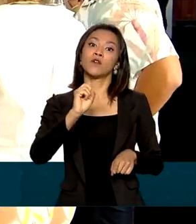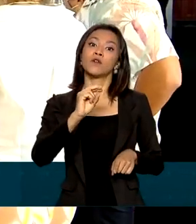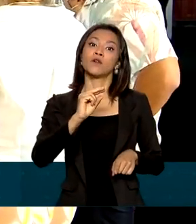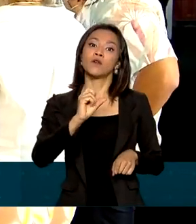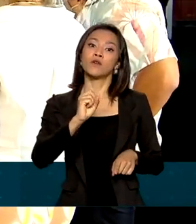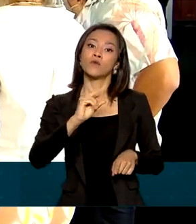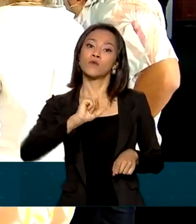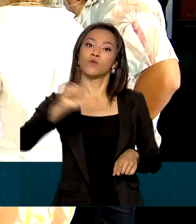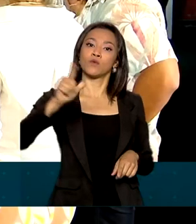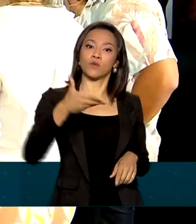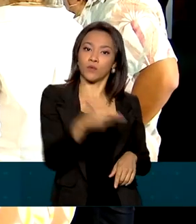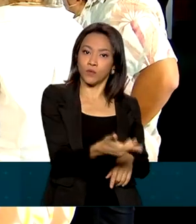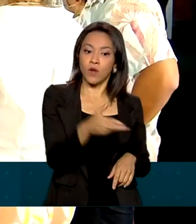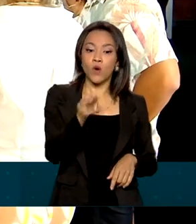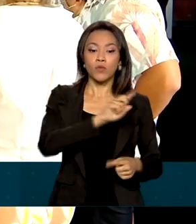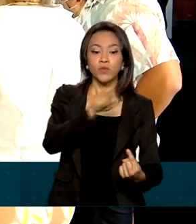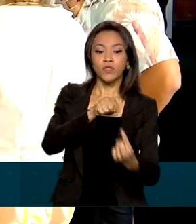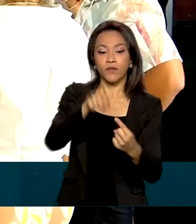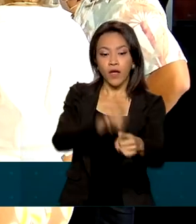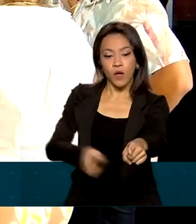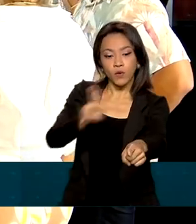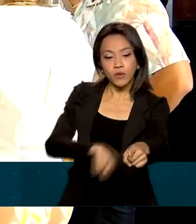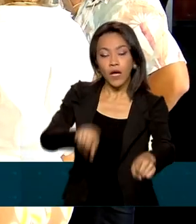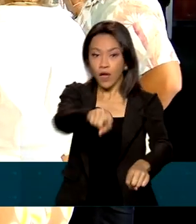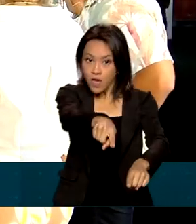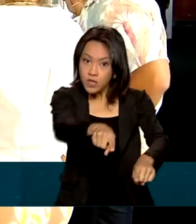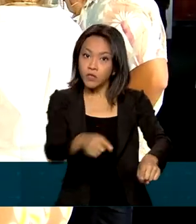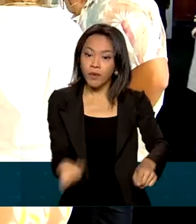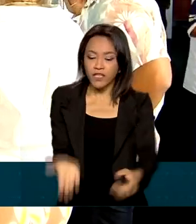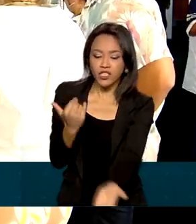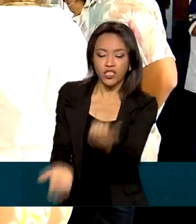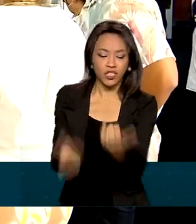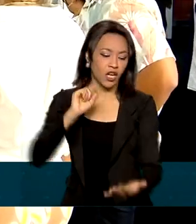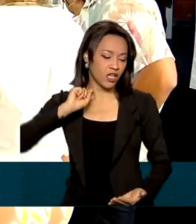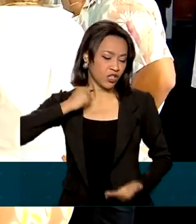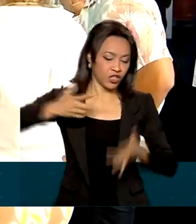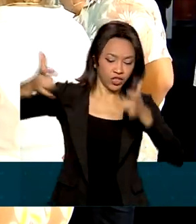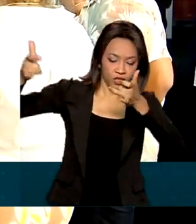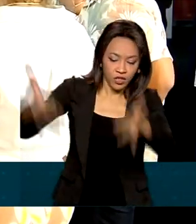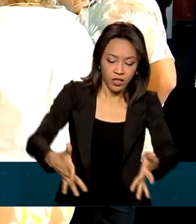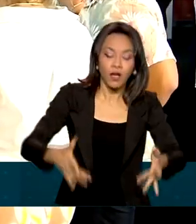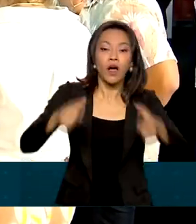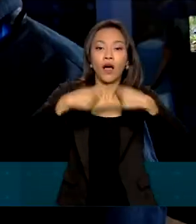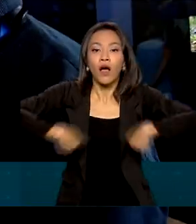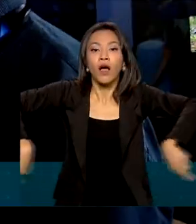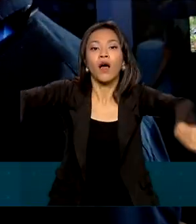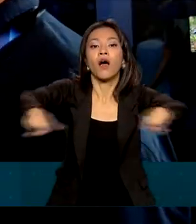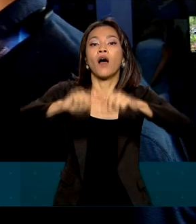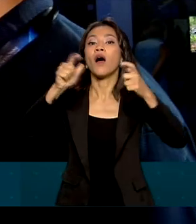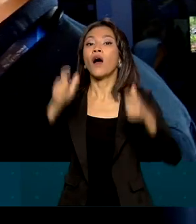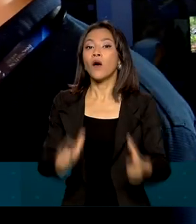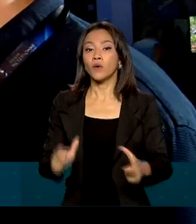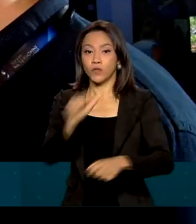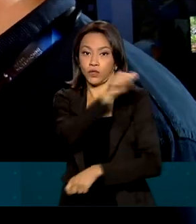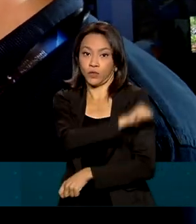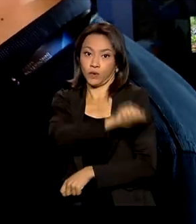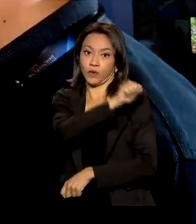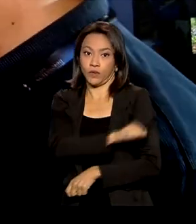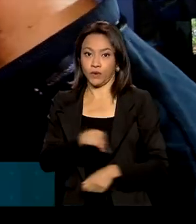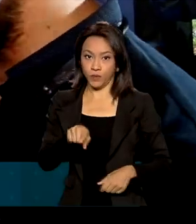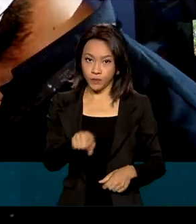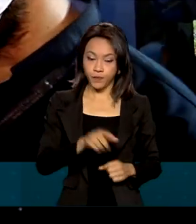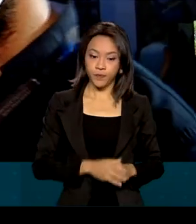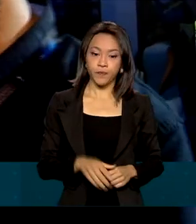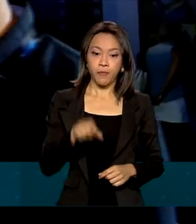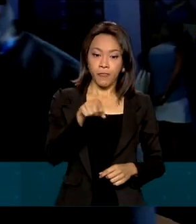ideia é usar o equipamento para ajudar na despoluição da Baía de Guanabara, no Rio. Esta tecnologia é uma espuma